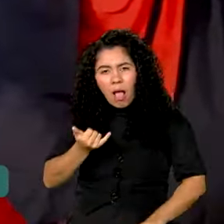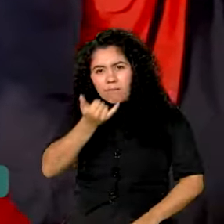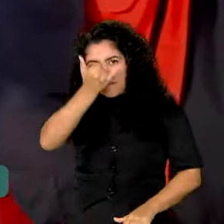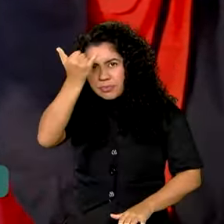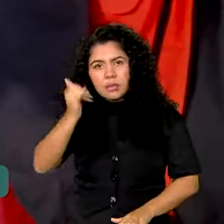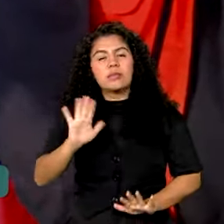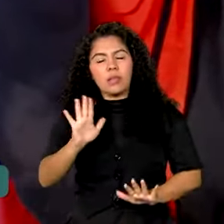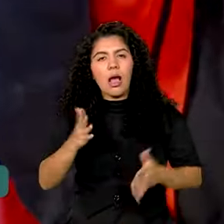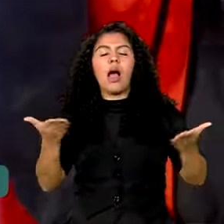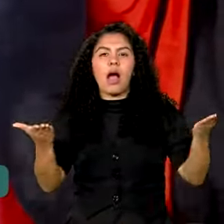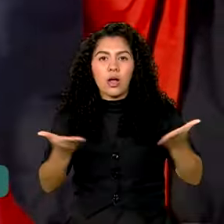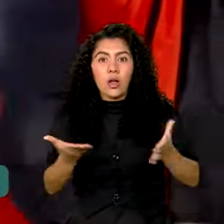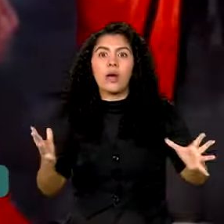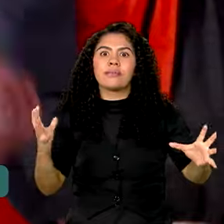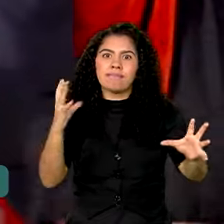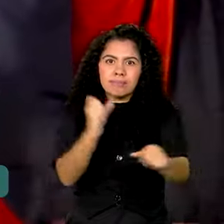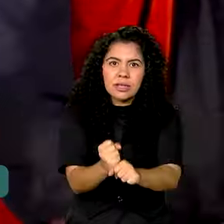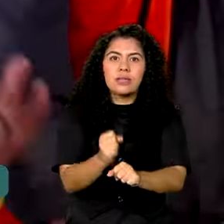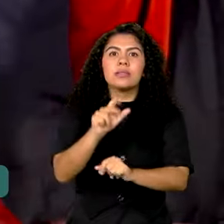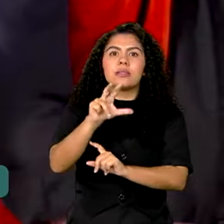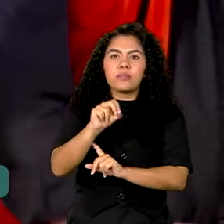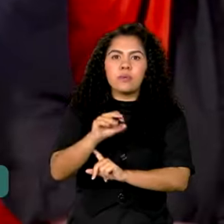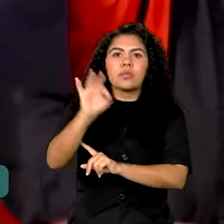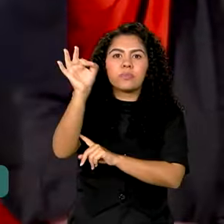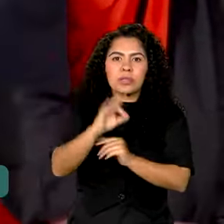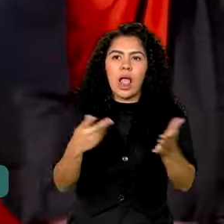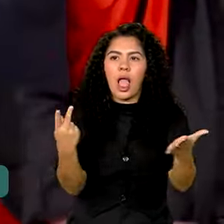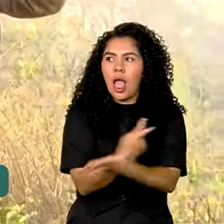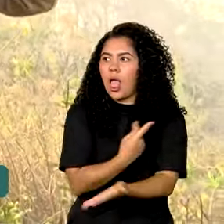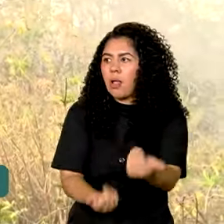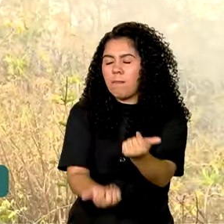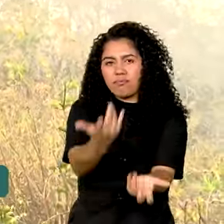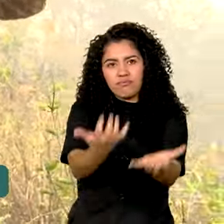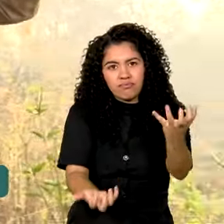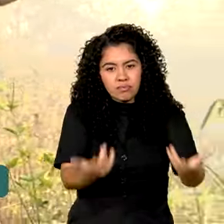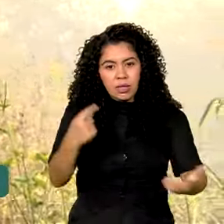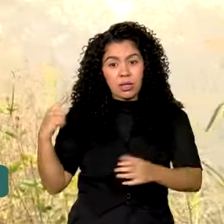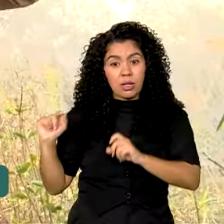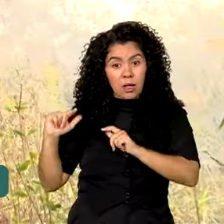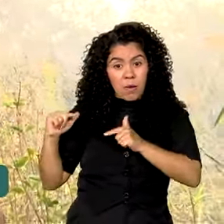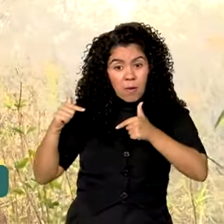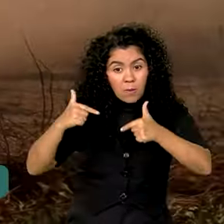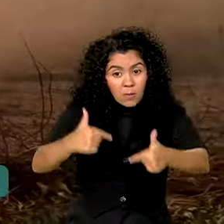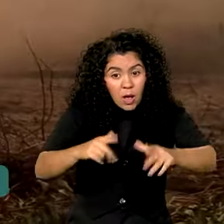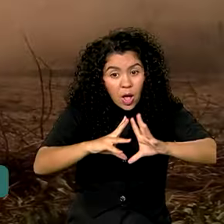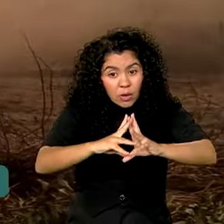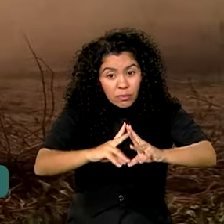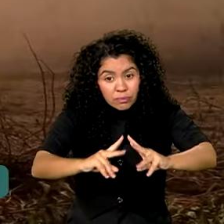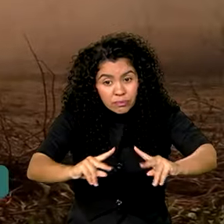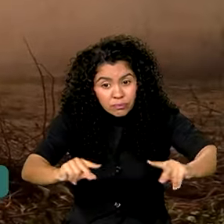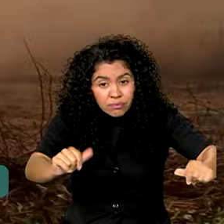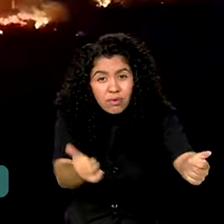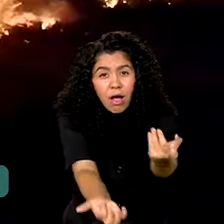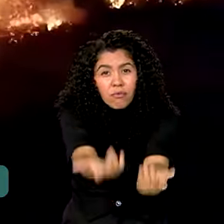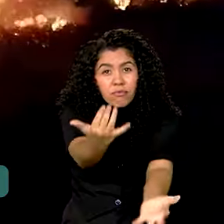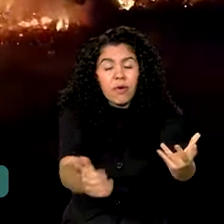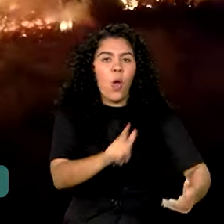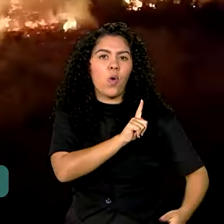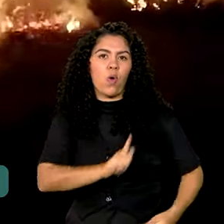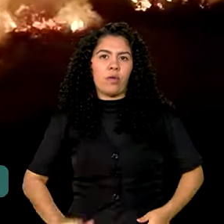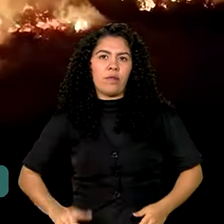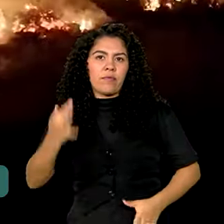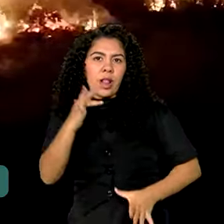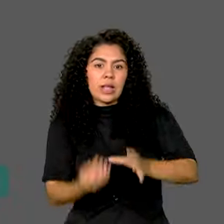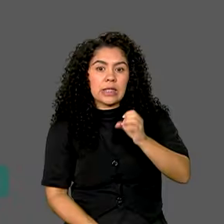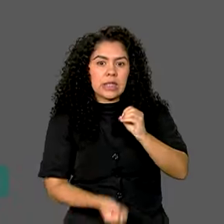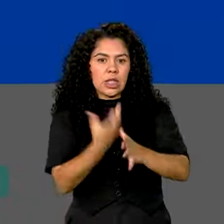respondendo agora por 50% dos incêndios que temos. Para combater os incêndios, o governo federal criou uma mega